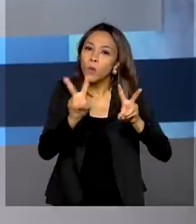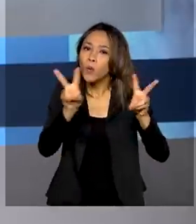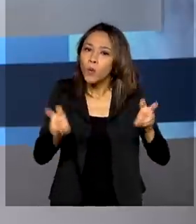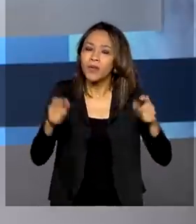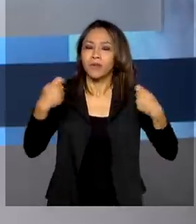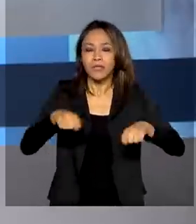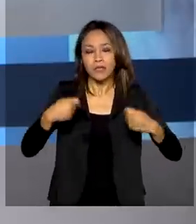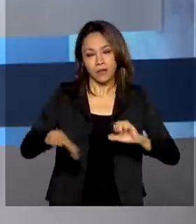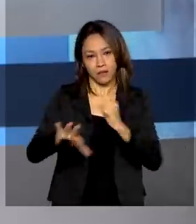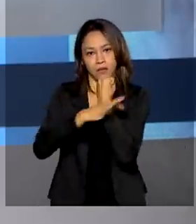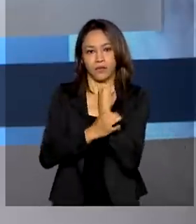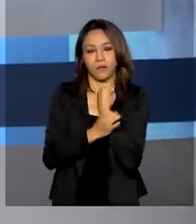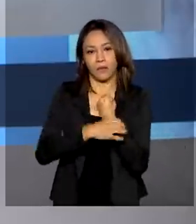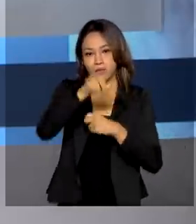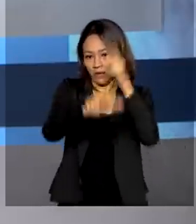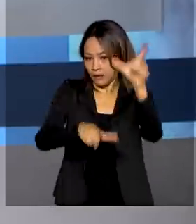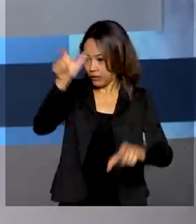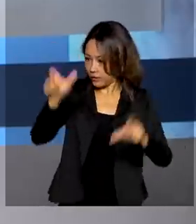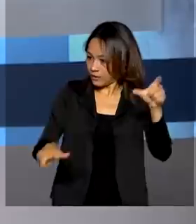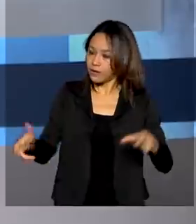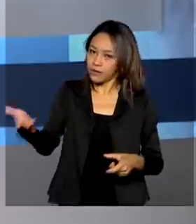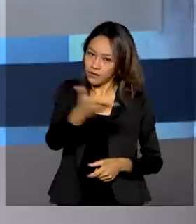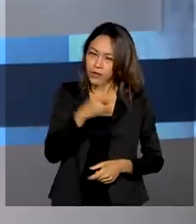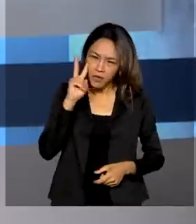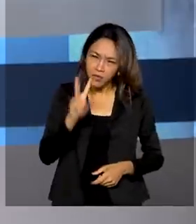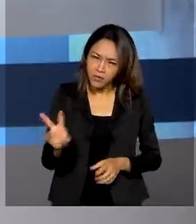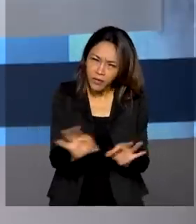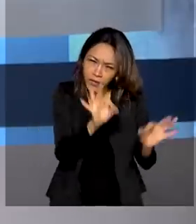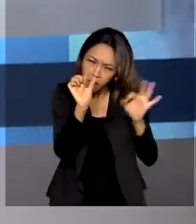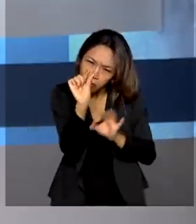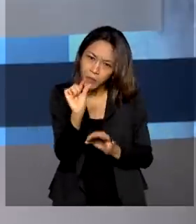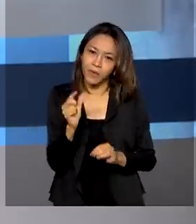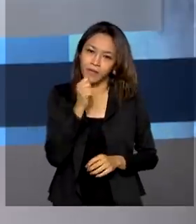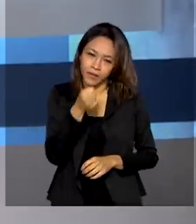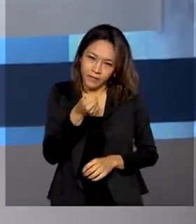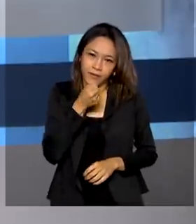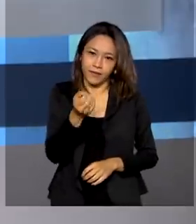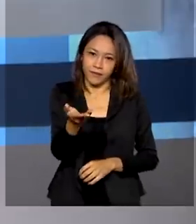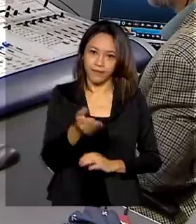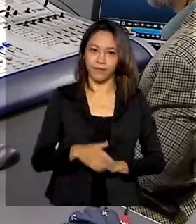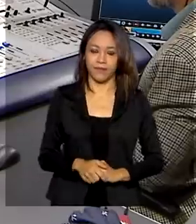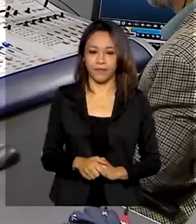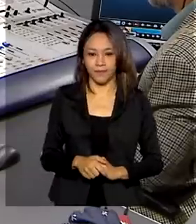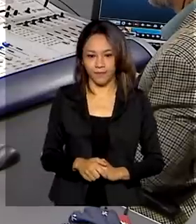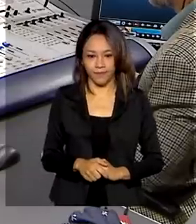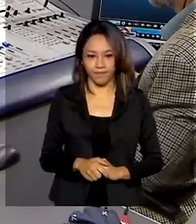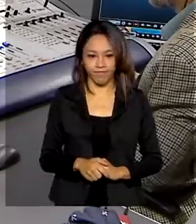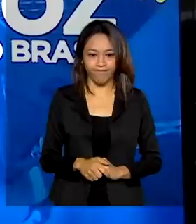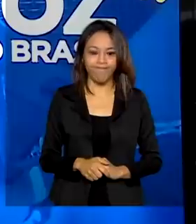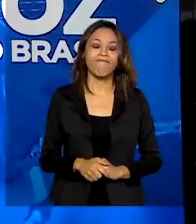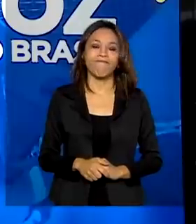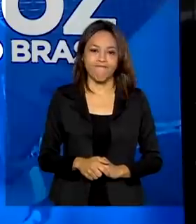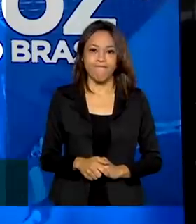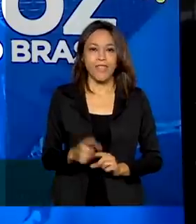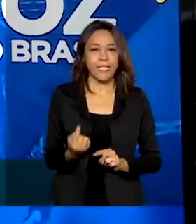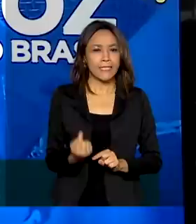preciso garantir a segurança dos estudantes. Vamos conferir um pouco dessa entrevista. Desde o início,